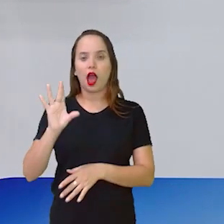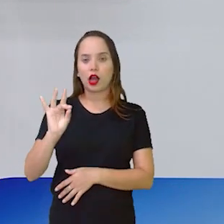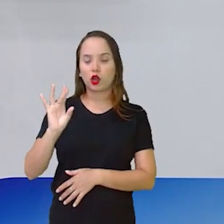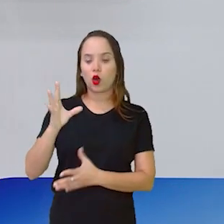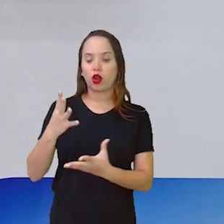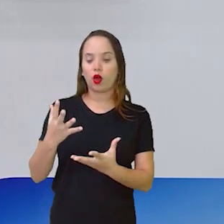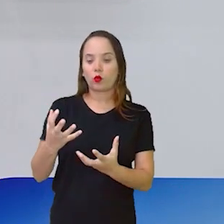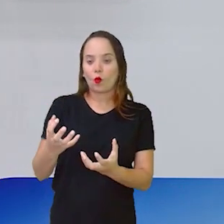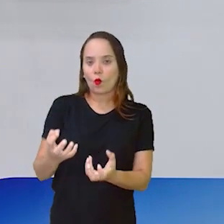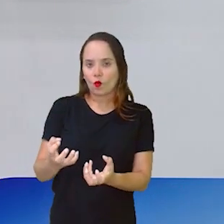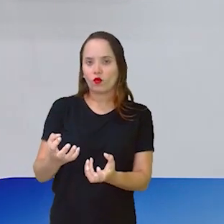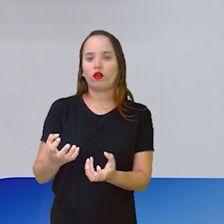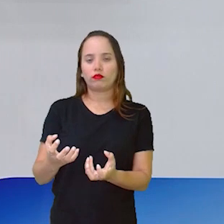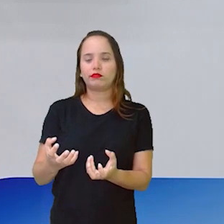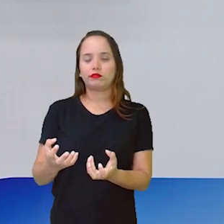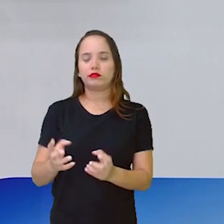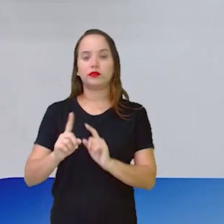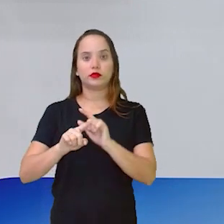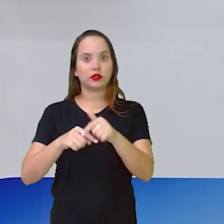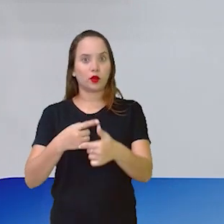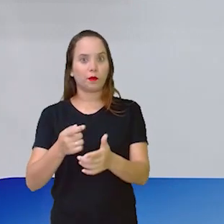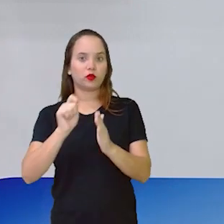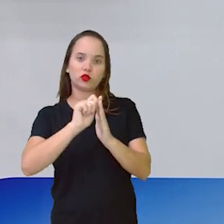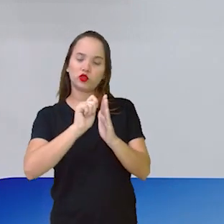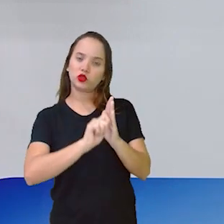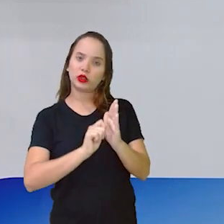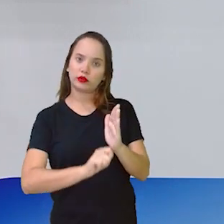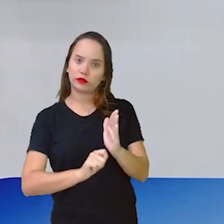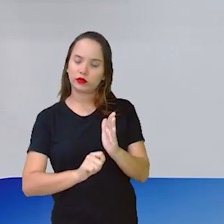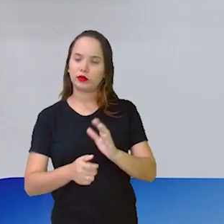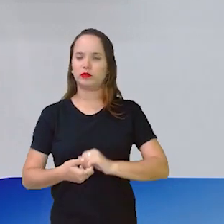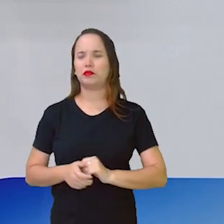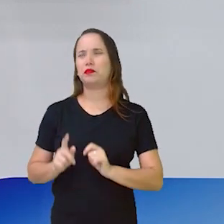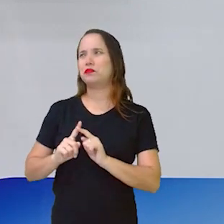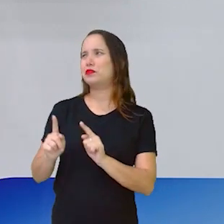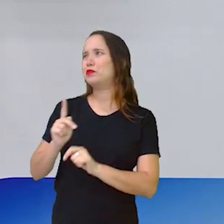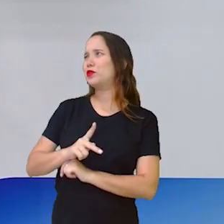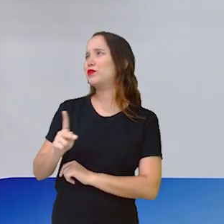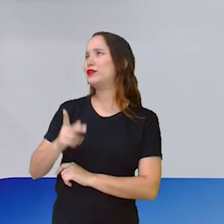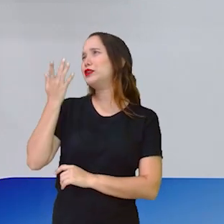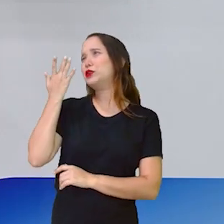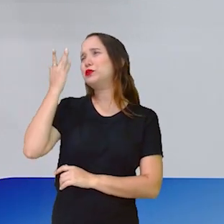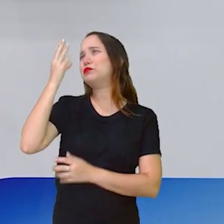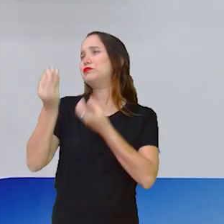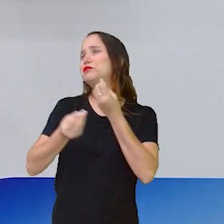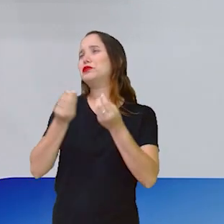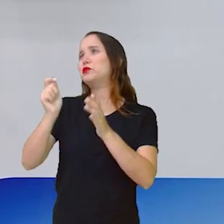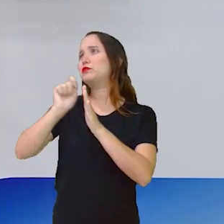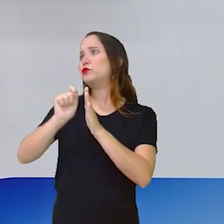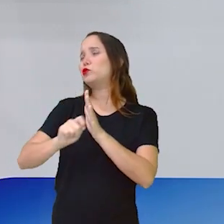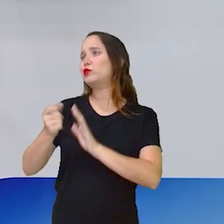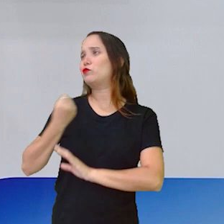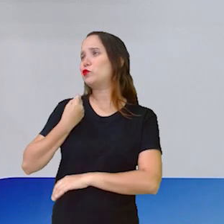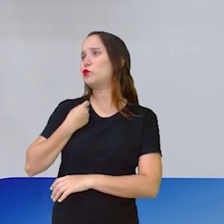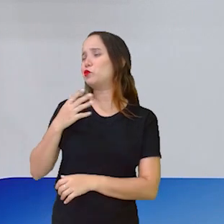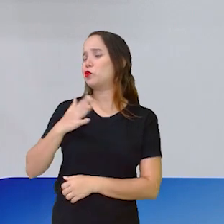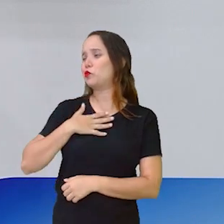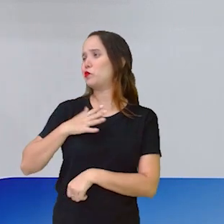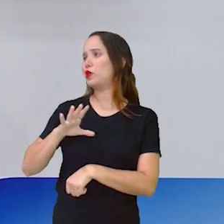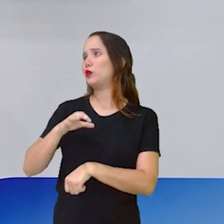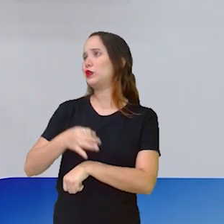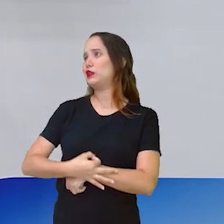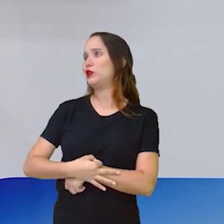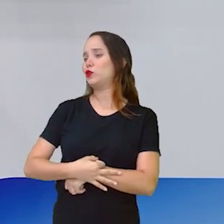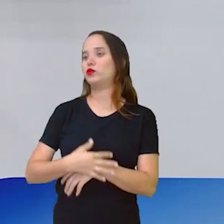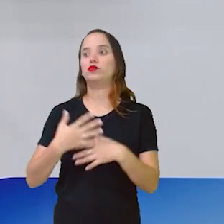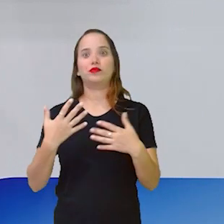secar para depois escrever os números. Professora, mas eu não sei como é que eu vou fazer os números no meu relógio.